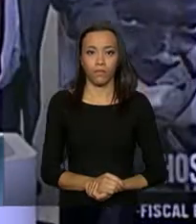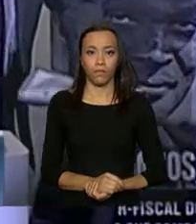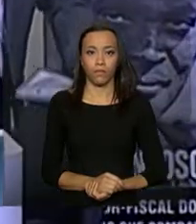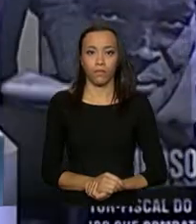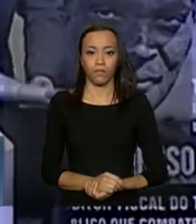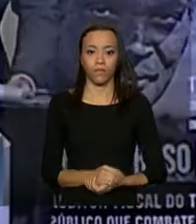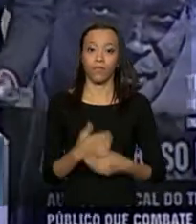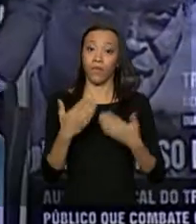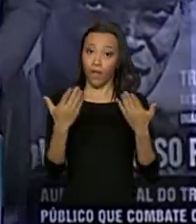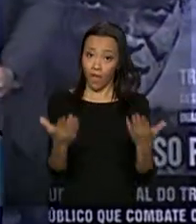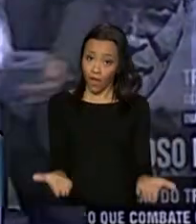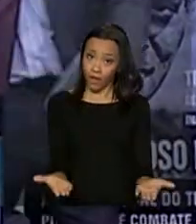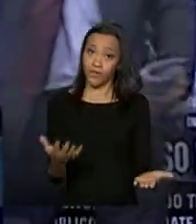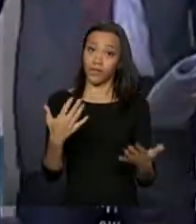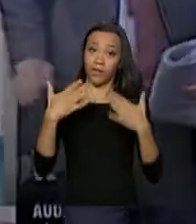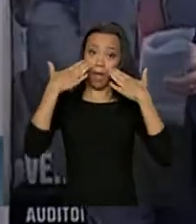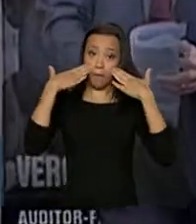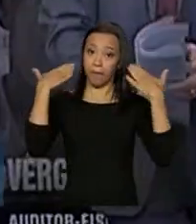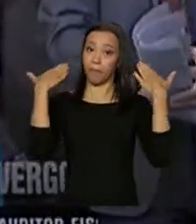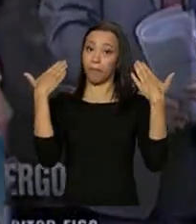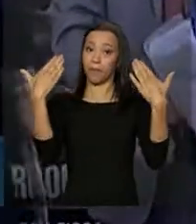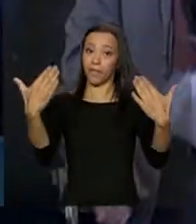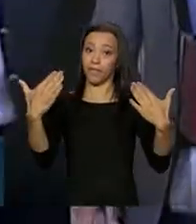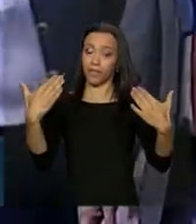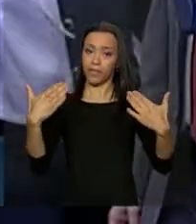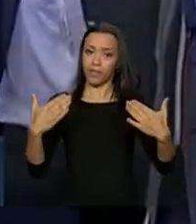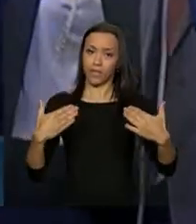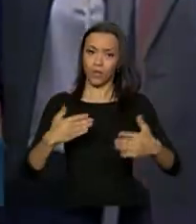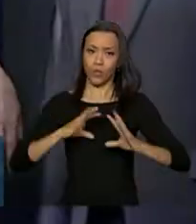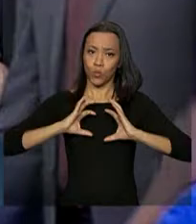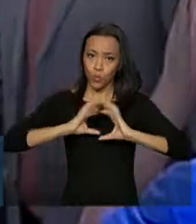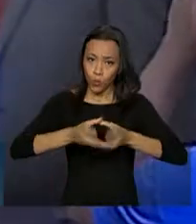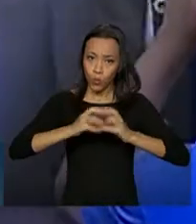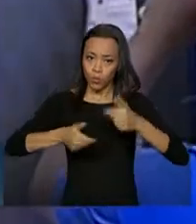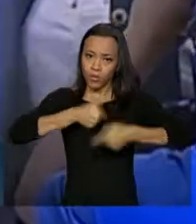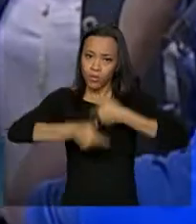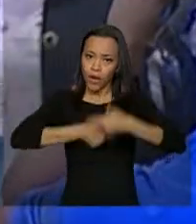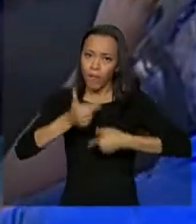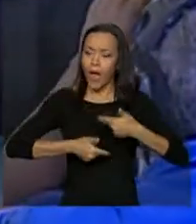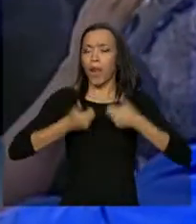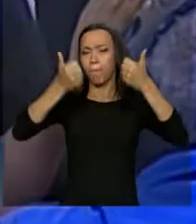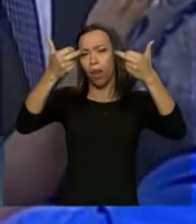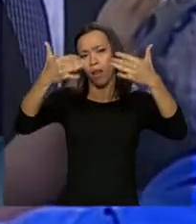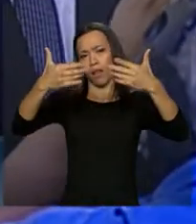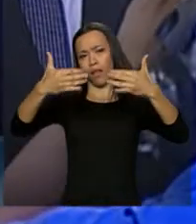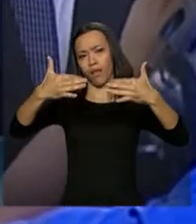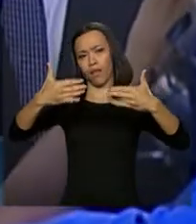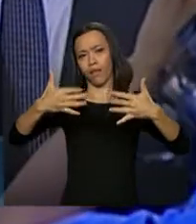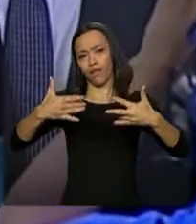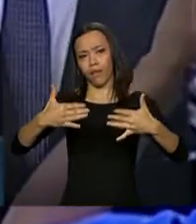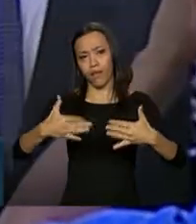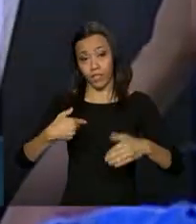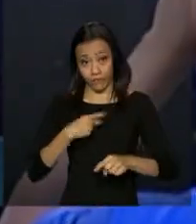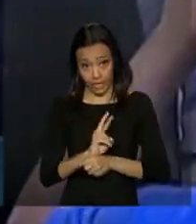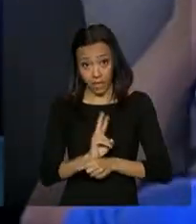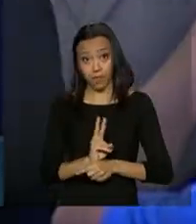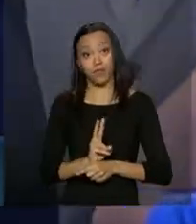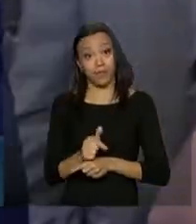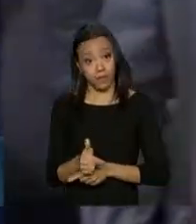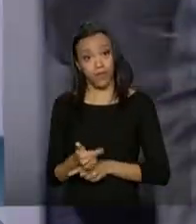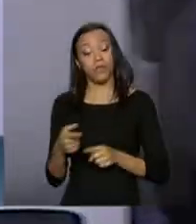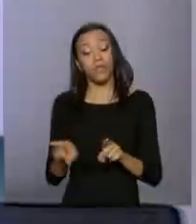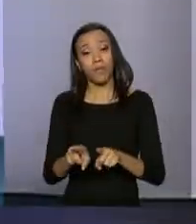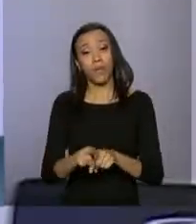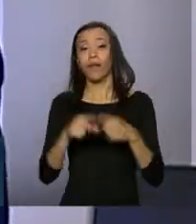Essa foi a apresentação do balanço das atividades do Grupo Especial de Fiscalização Móvel e também das